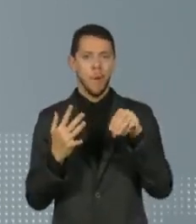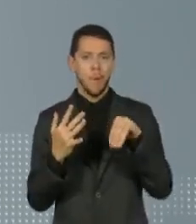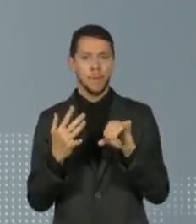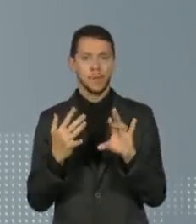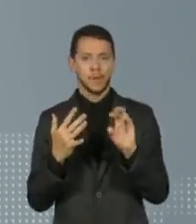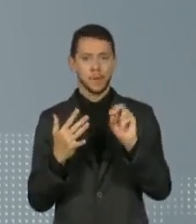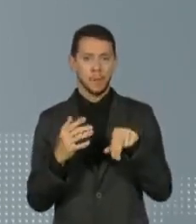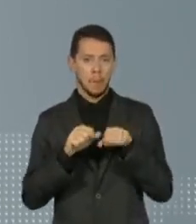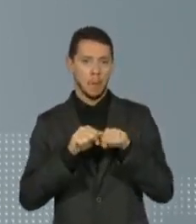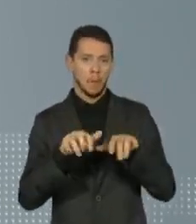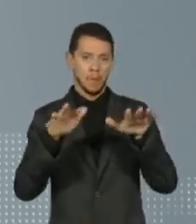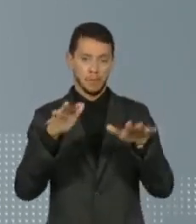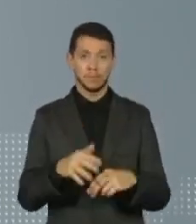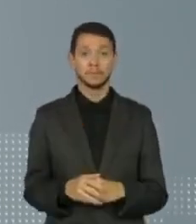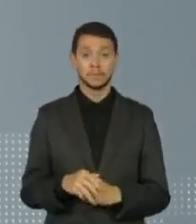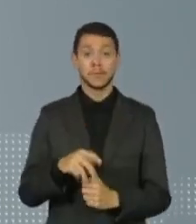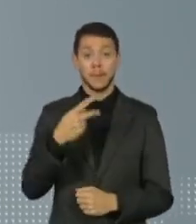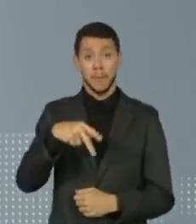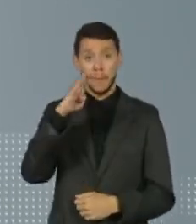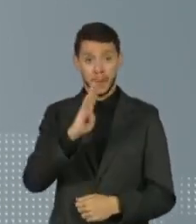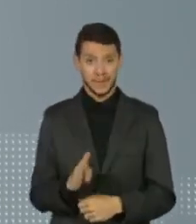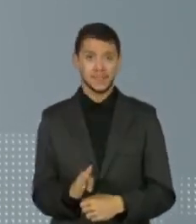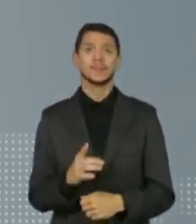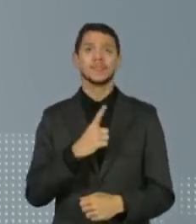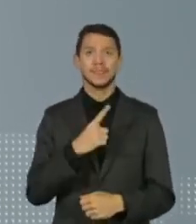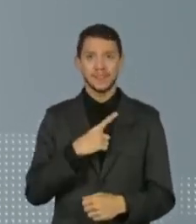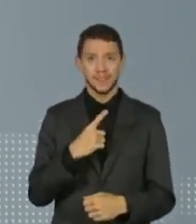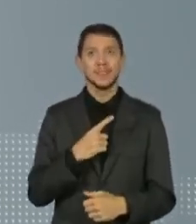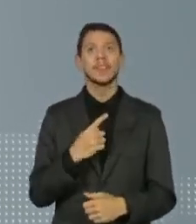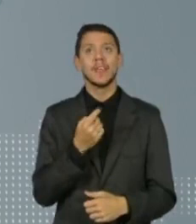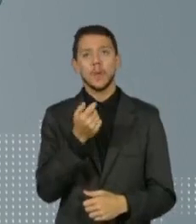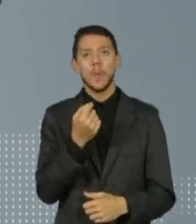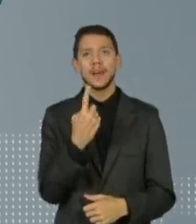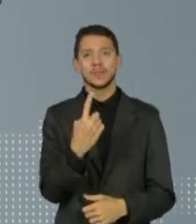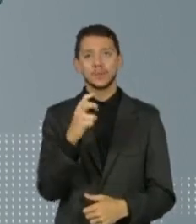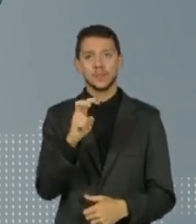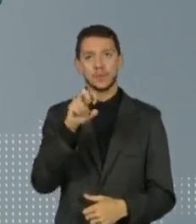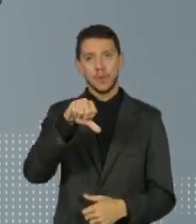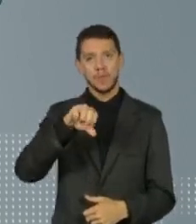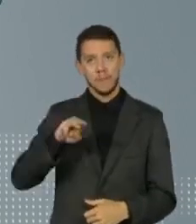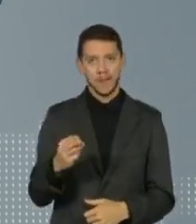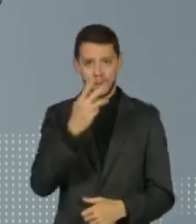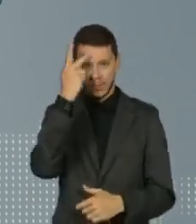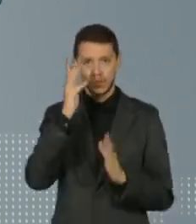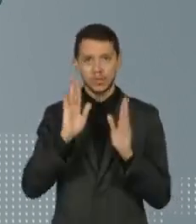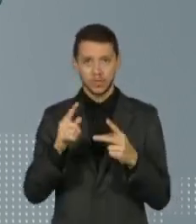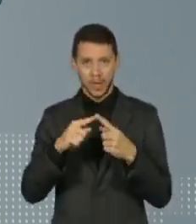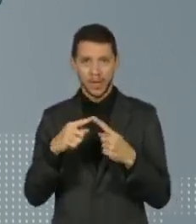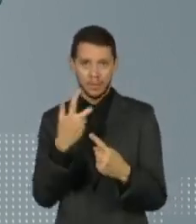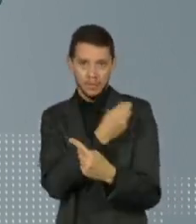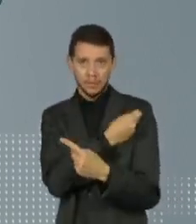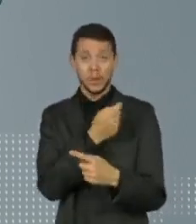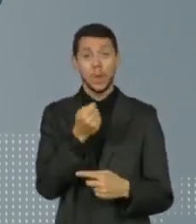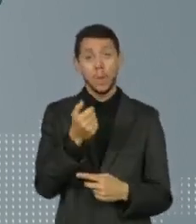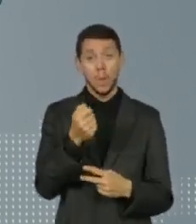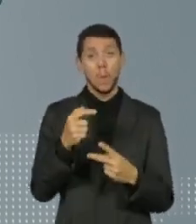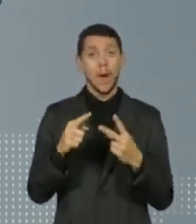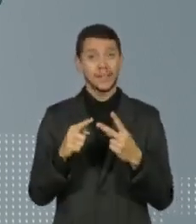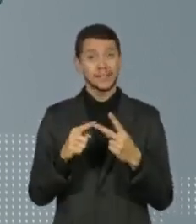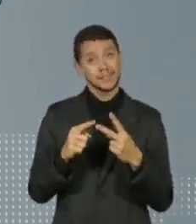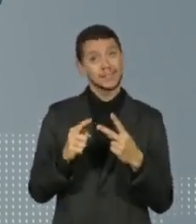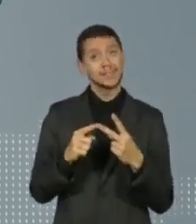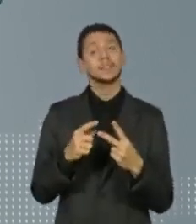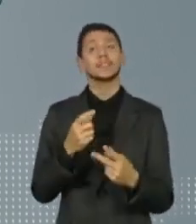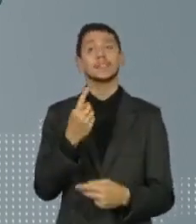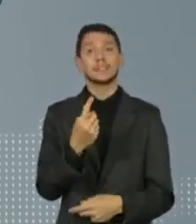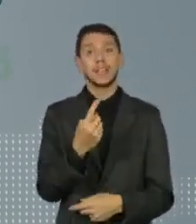alcançou quase 159 milhões de pessoas com a primeira dose, perto de 134 milhões com a segunda